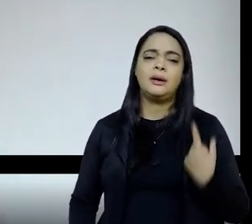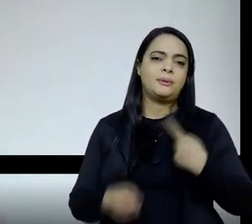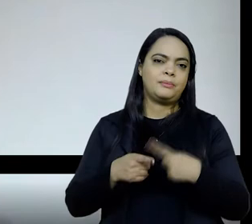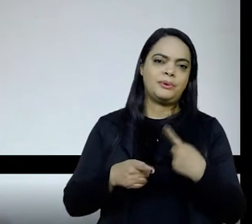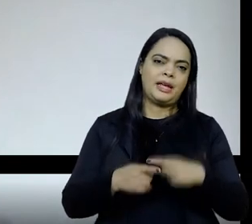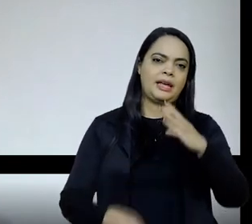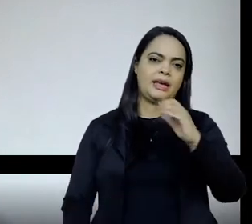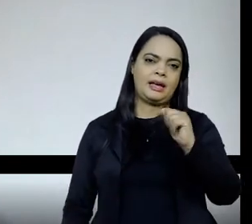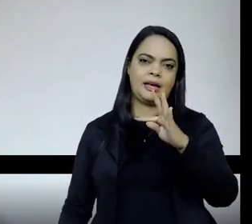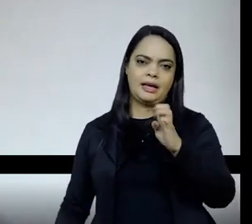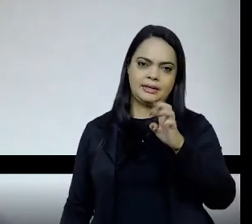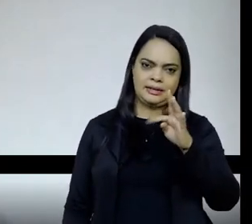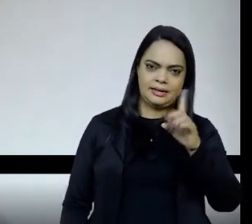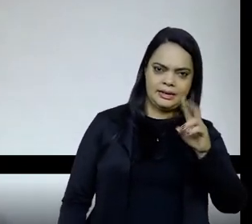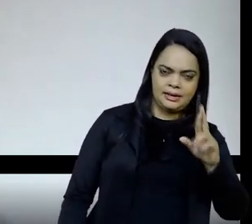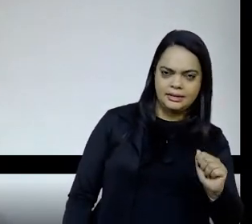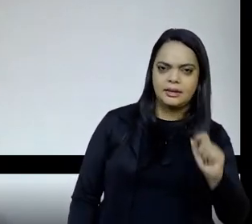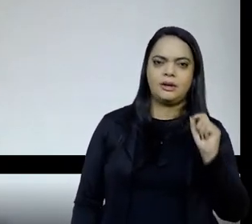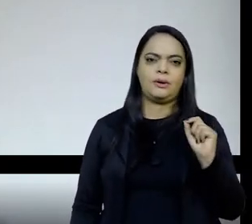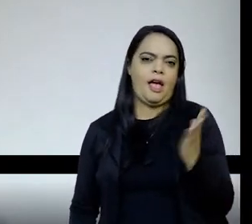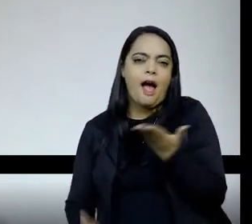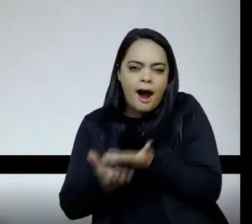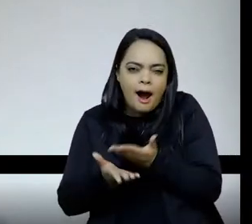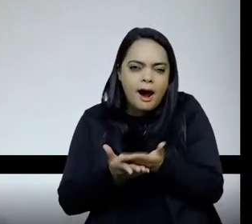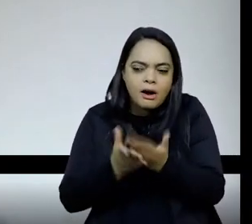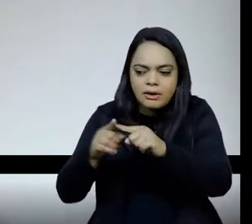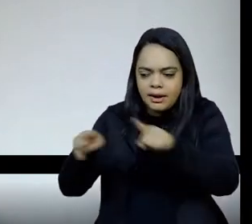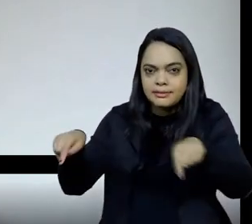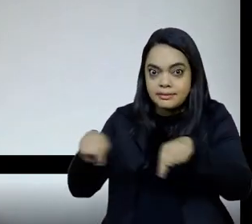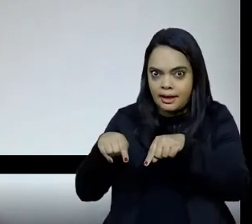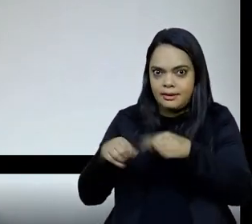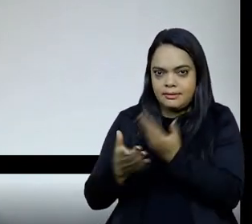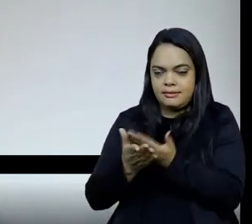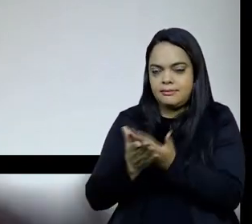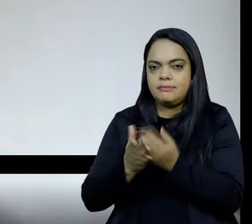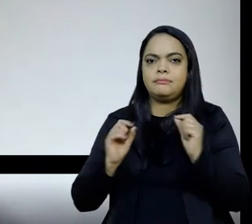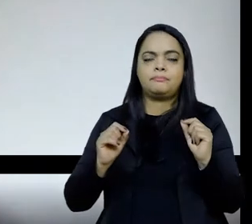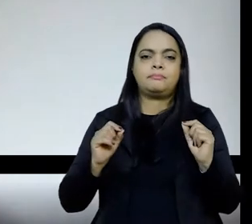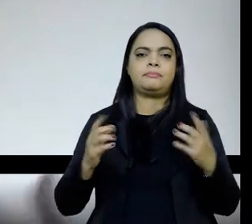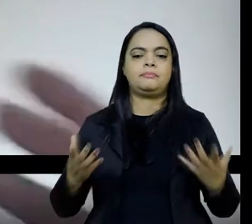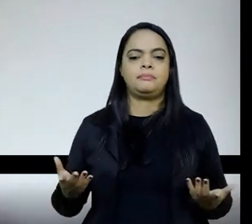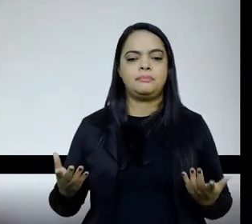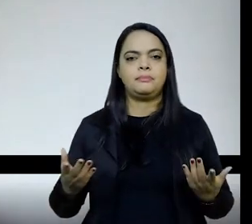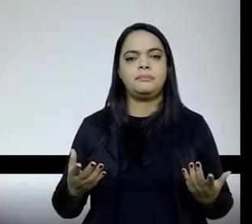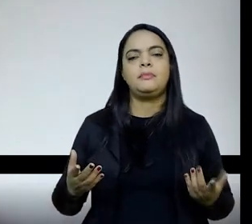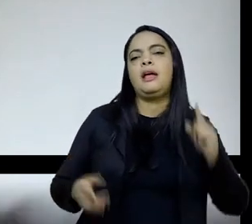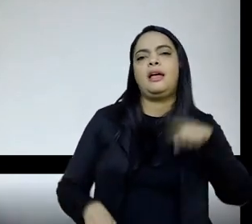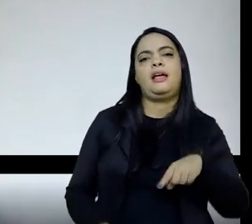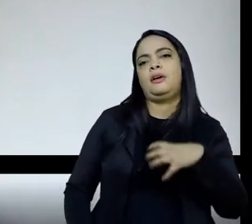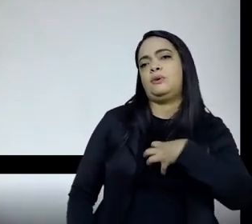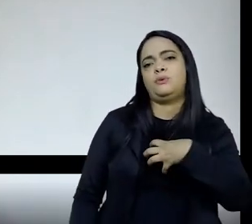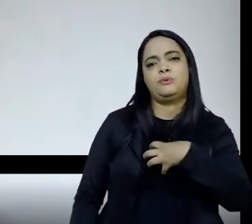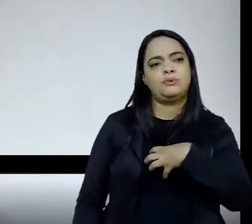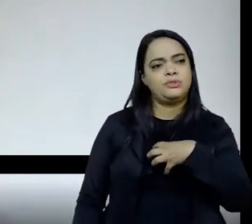cátedra, a cadeira, a aula, sala, estou falando que são todas elas, modos de dizer